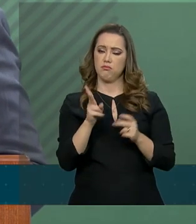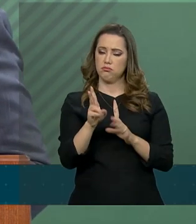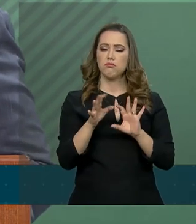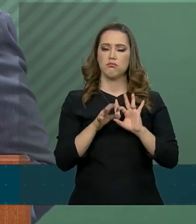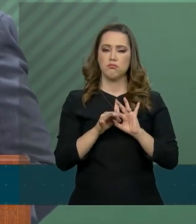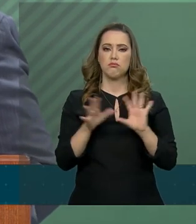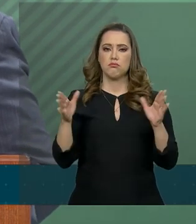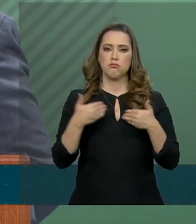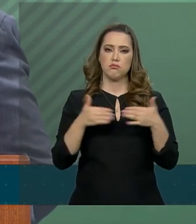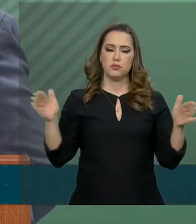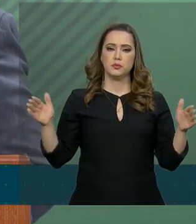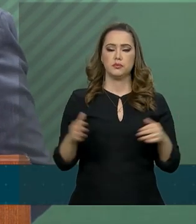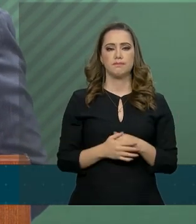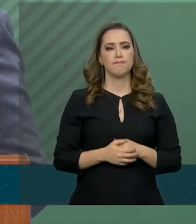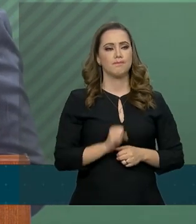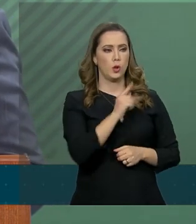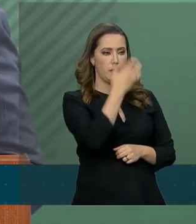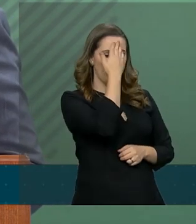Obrigado, perdão.